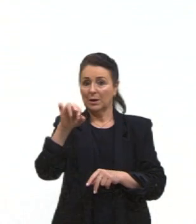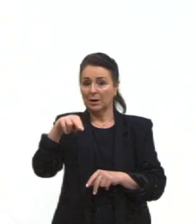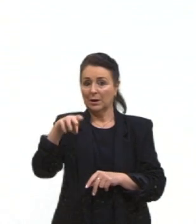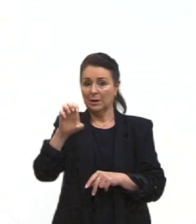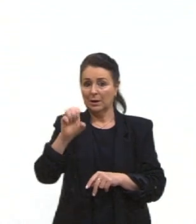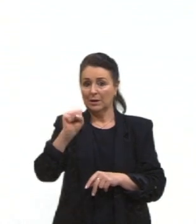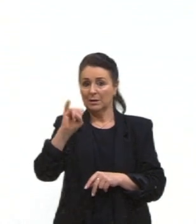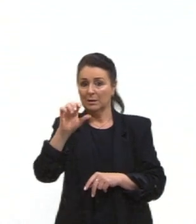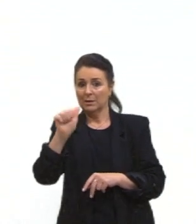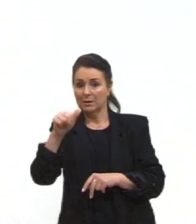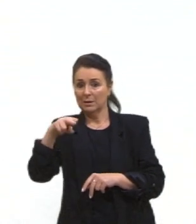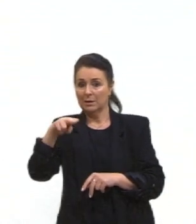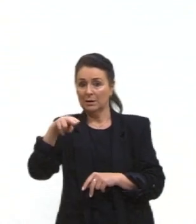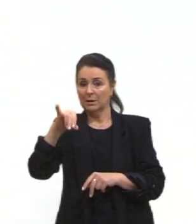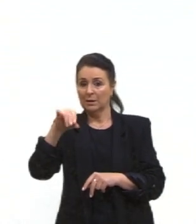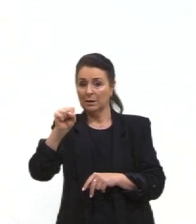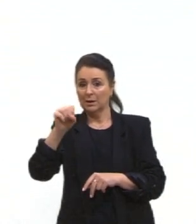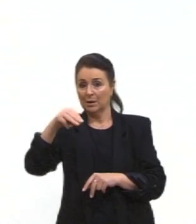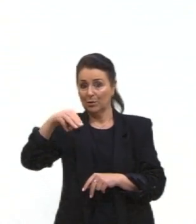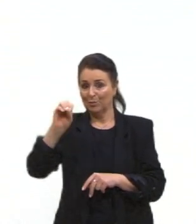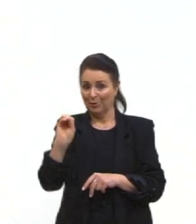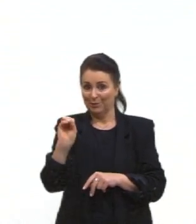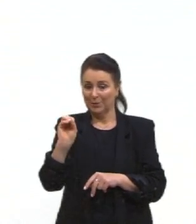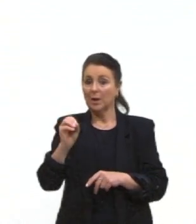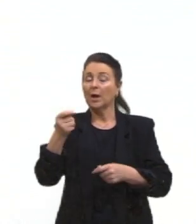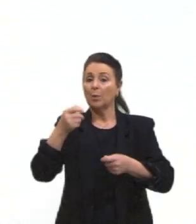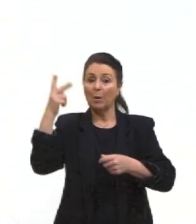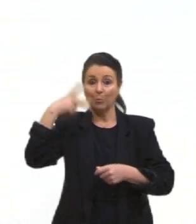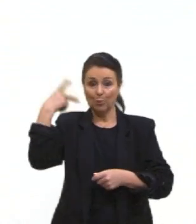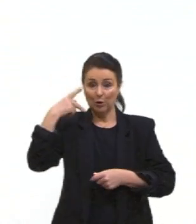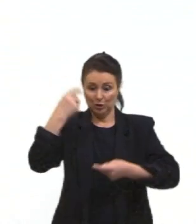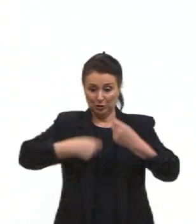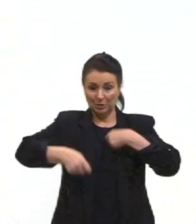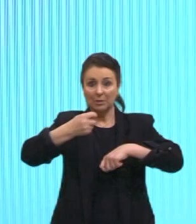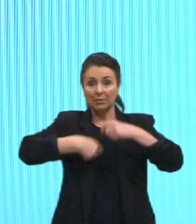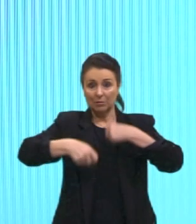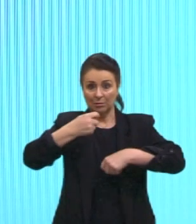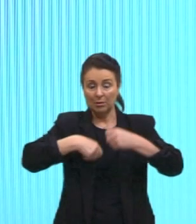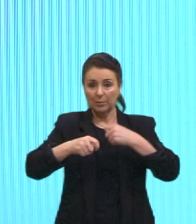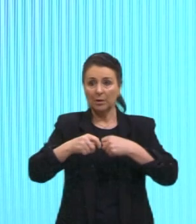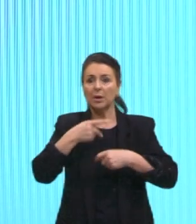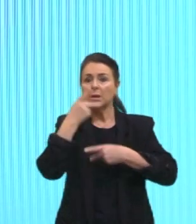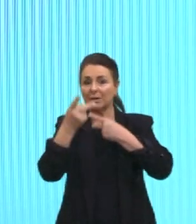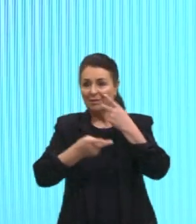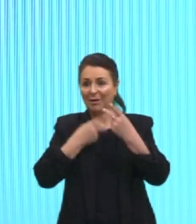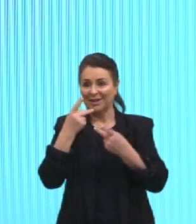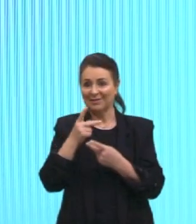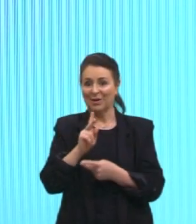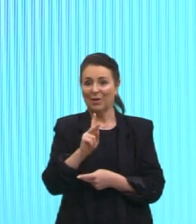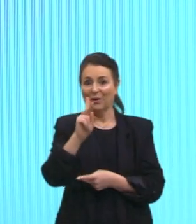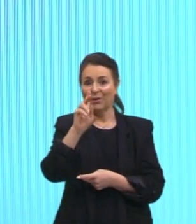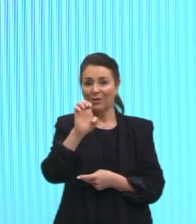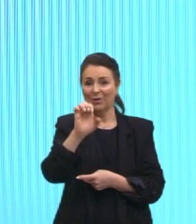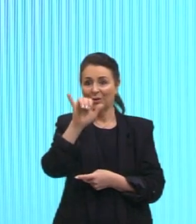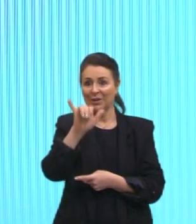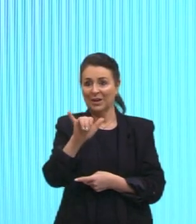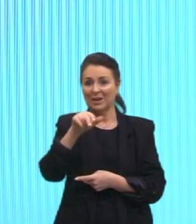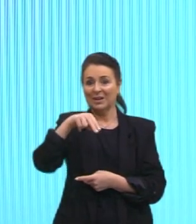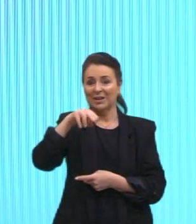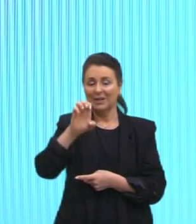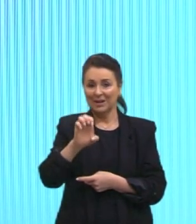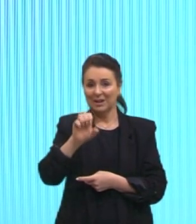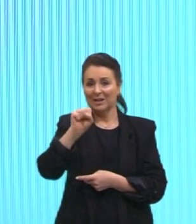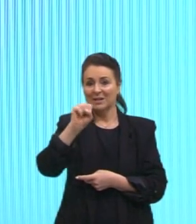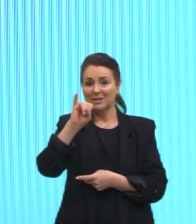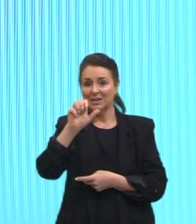um QR Code sobre o keynesianismo, falando sobre ele, né, sobre esse bem-estar social. Olha aí, tá mostrando pra vocês, o